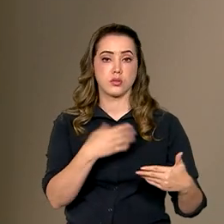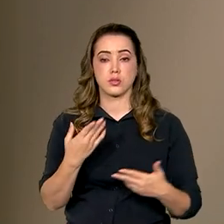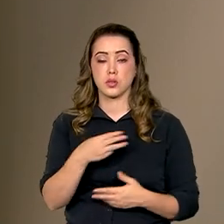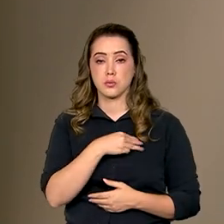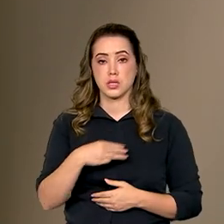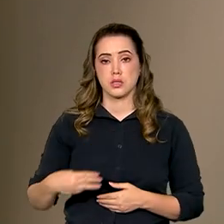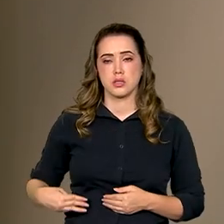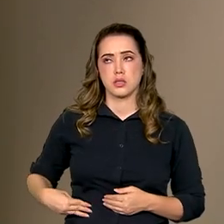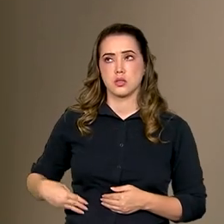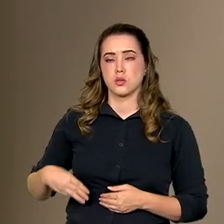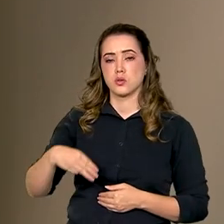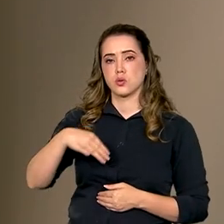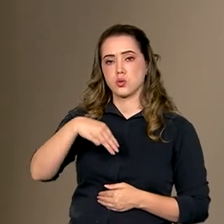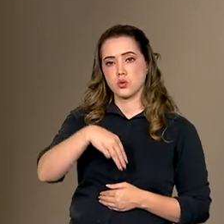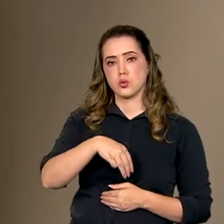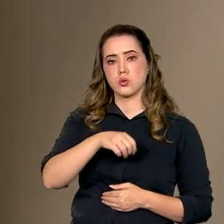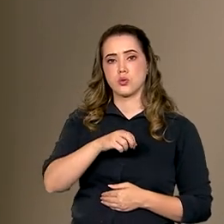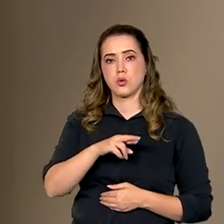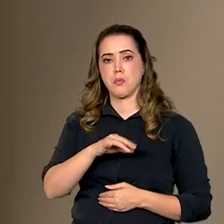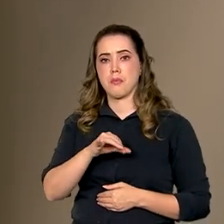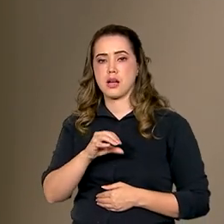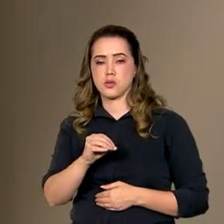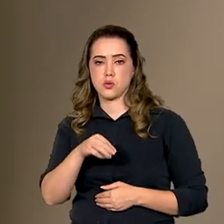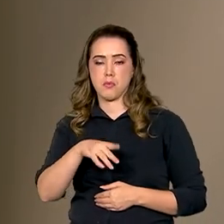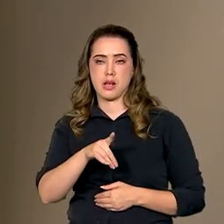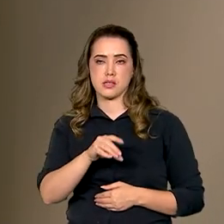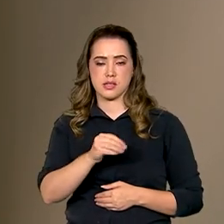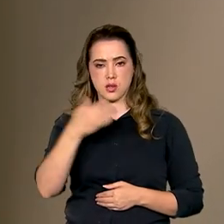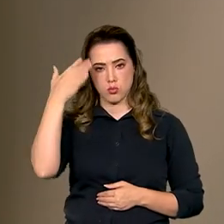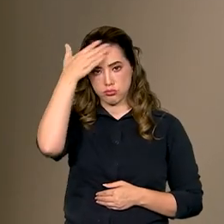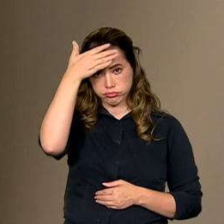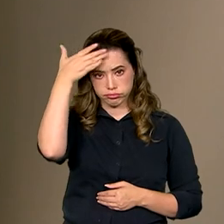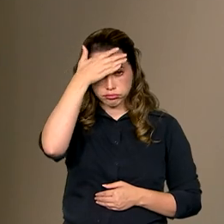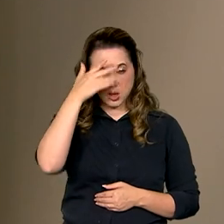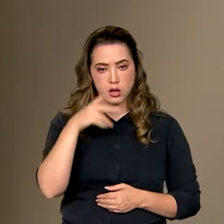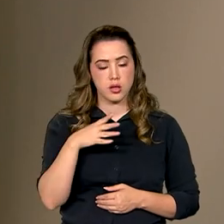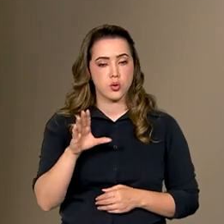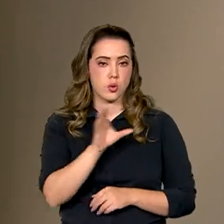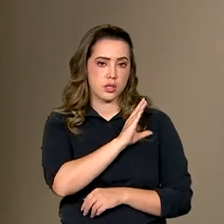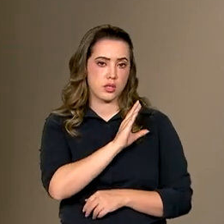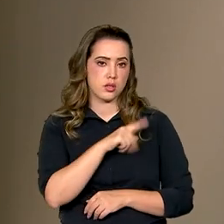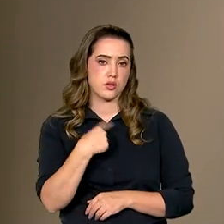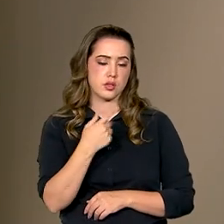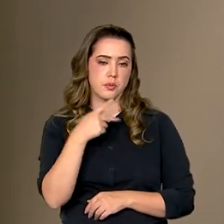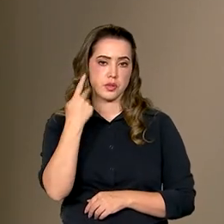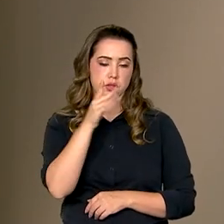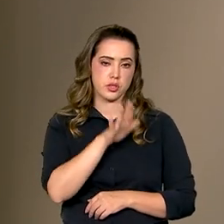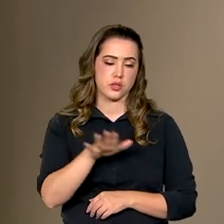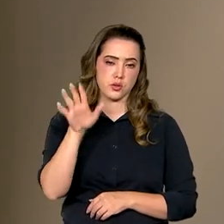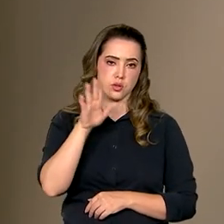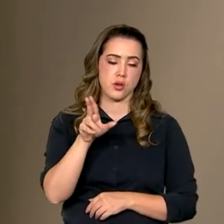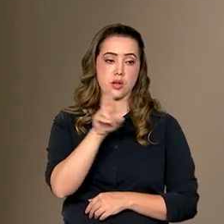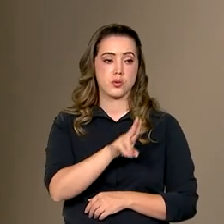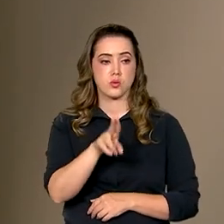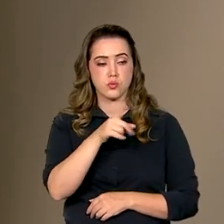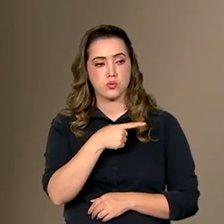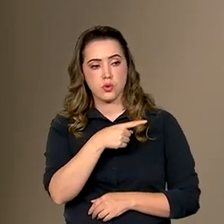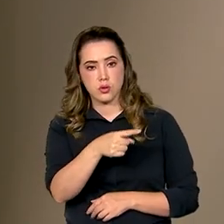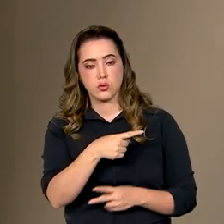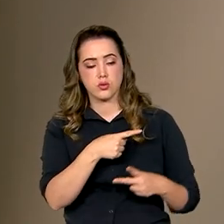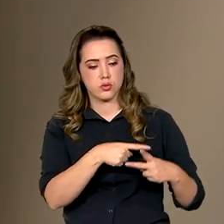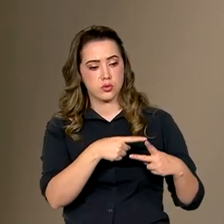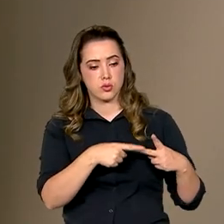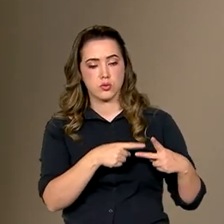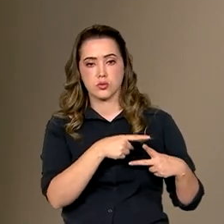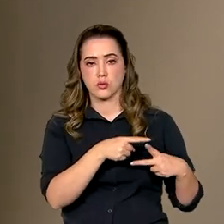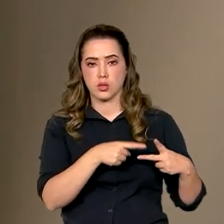Macedo, que coordena a nossa política nacional, ele, juntamente com a ministra Simone Tebet, usaram essa